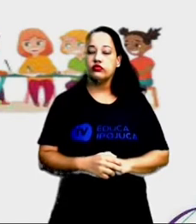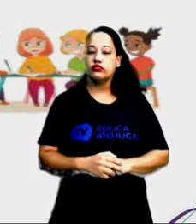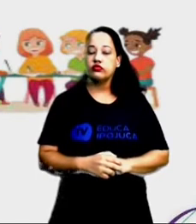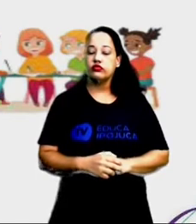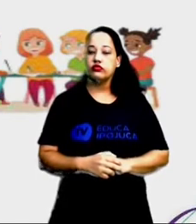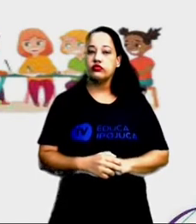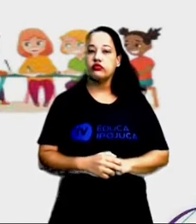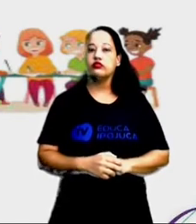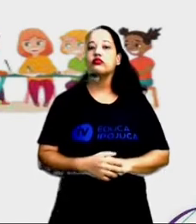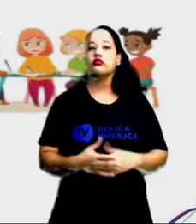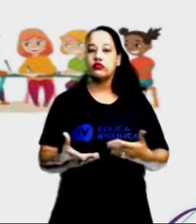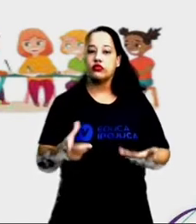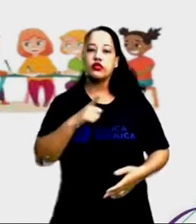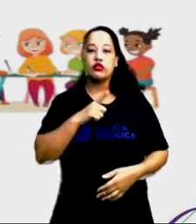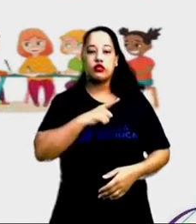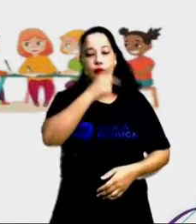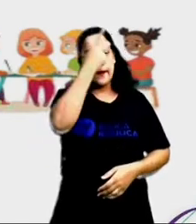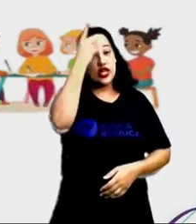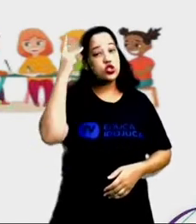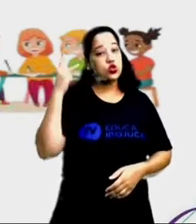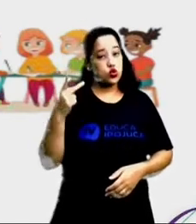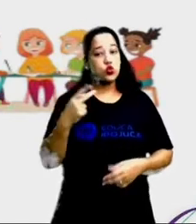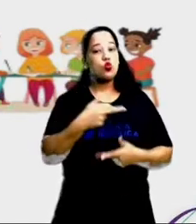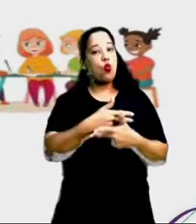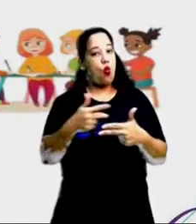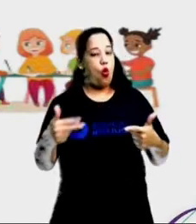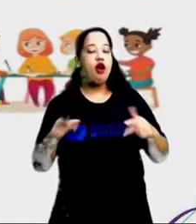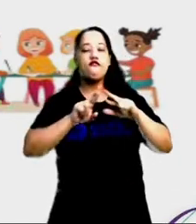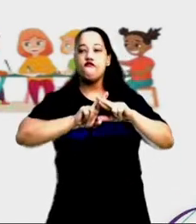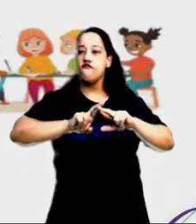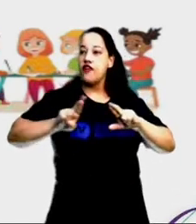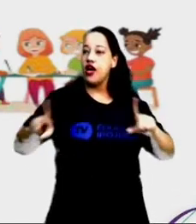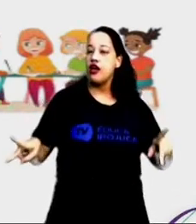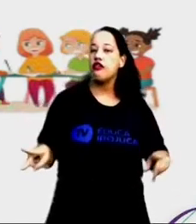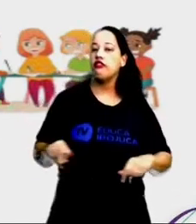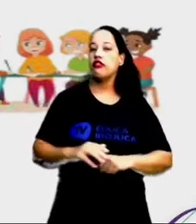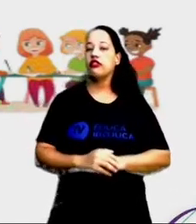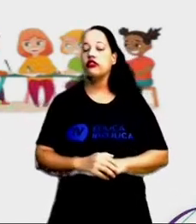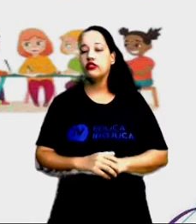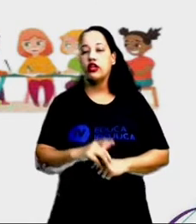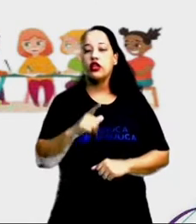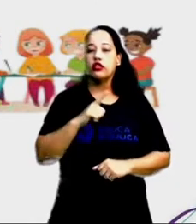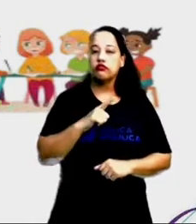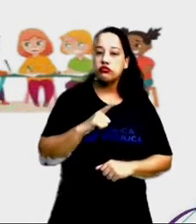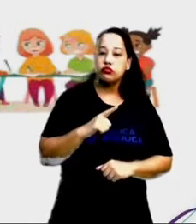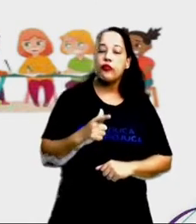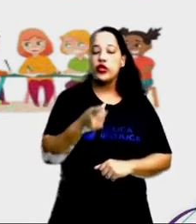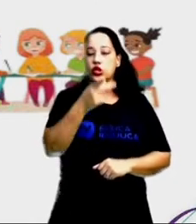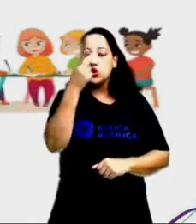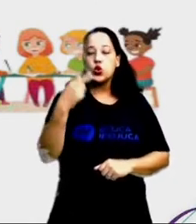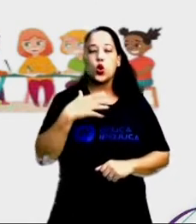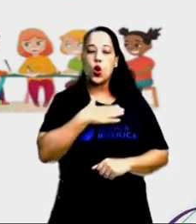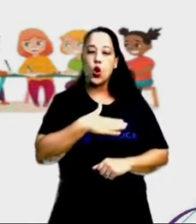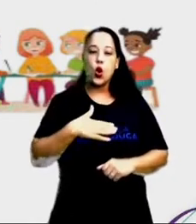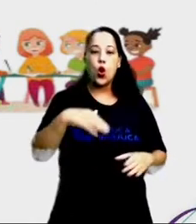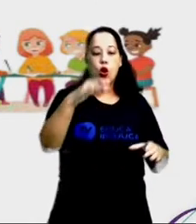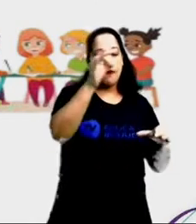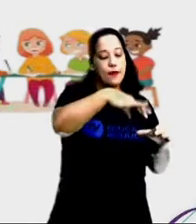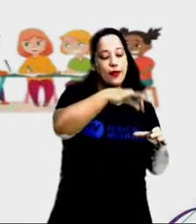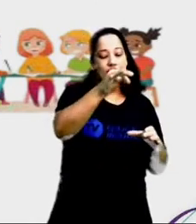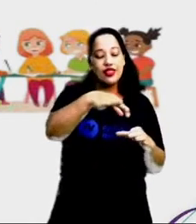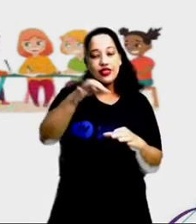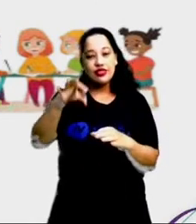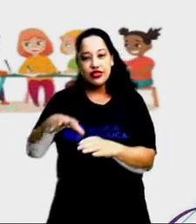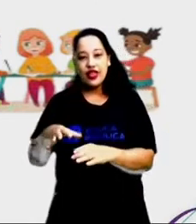Existem pessoas que gostam de coisas diferentes. Tem pessoas que gostam de plantar, gostam de